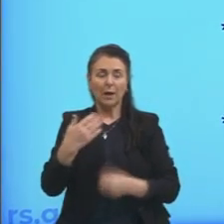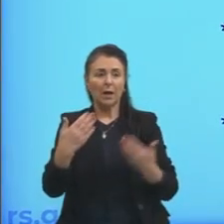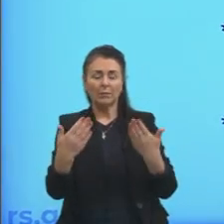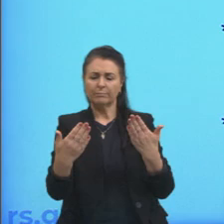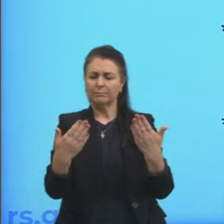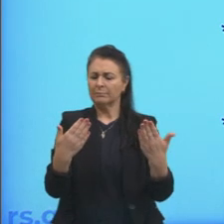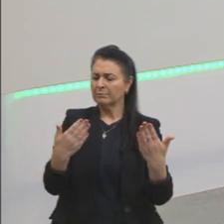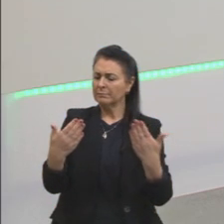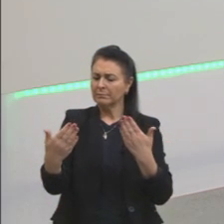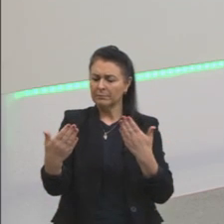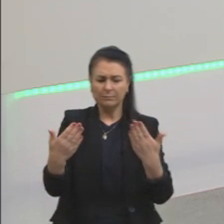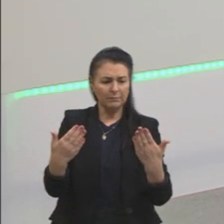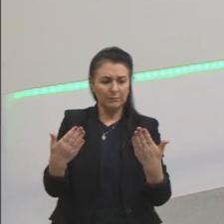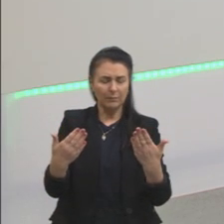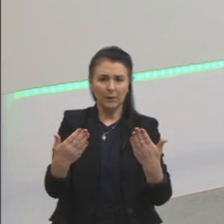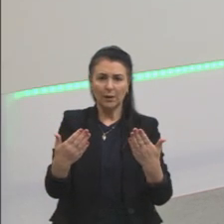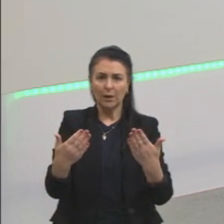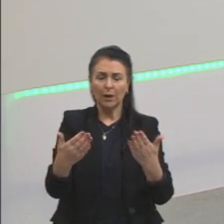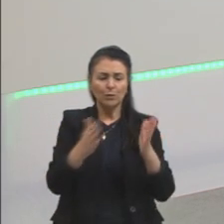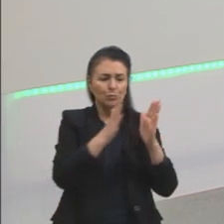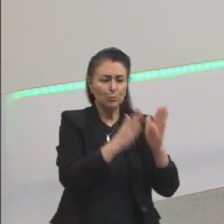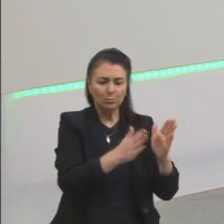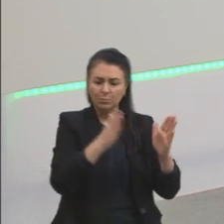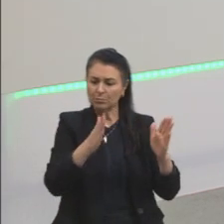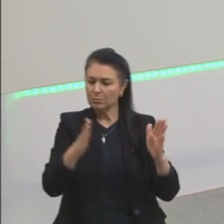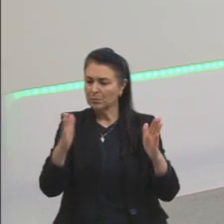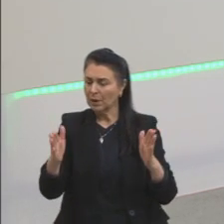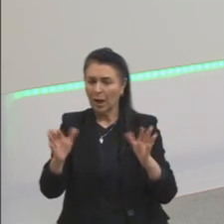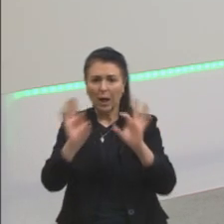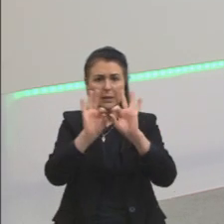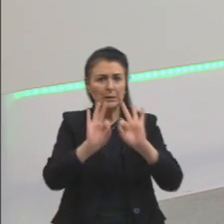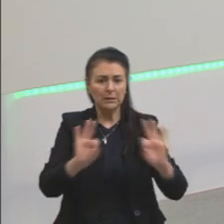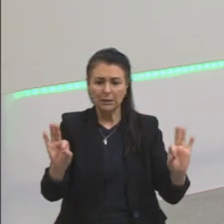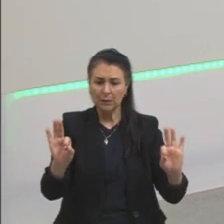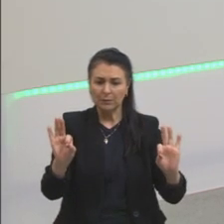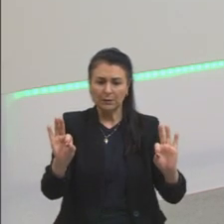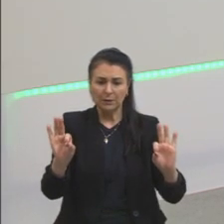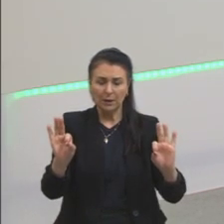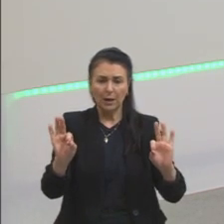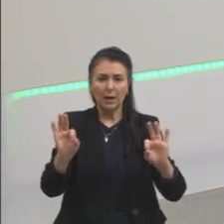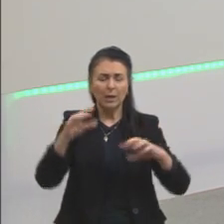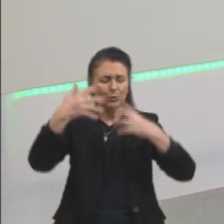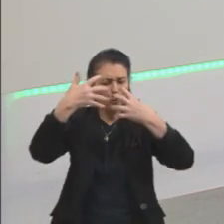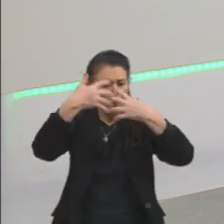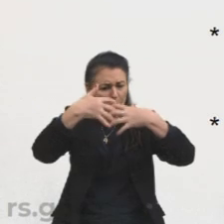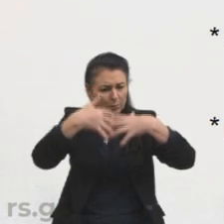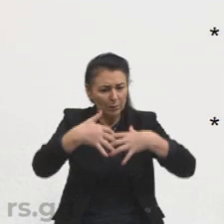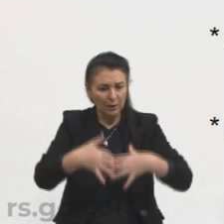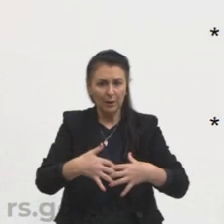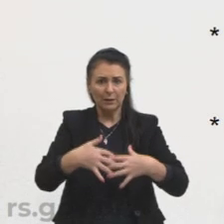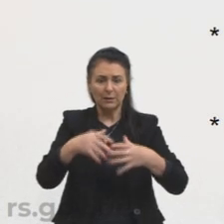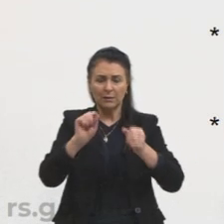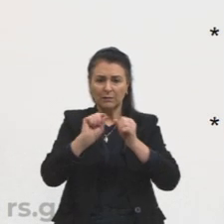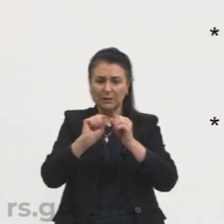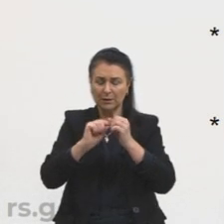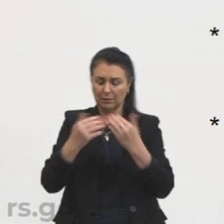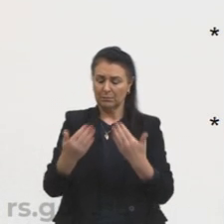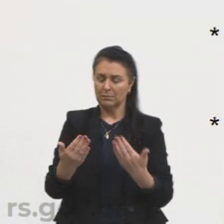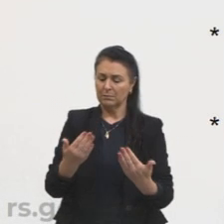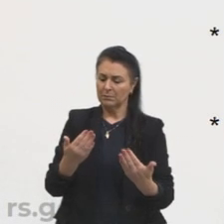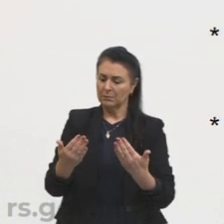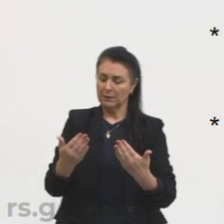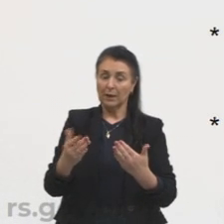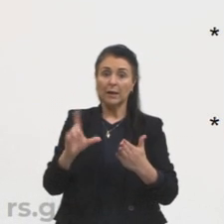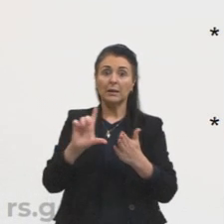dividir as coisas em partes, das mais simples às mais complexas. Fazer essa análise. Depois, fazer uma